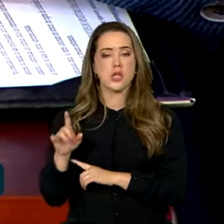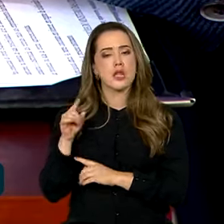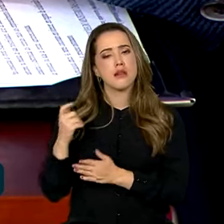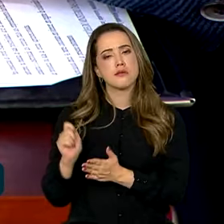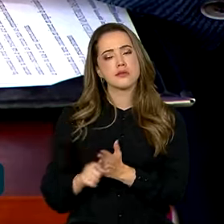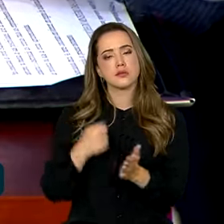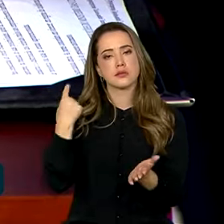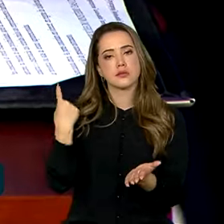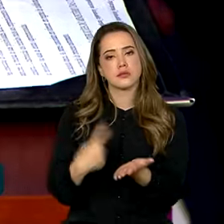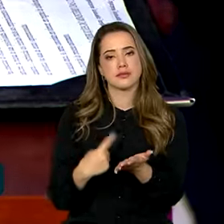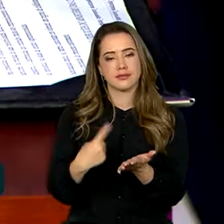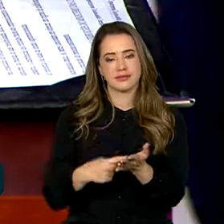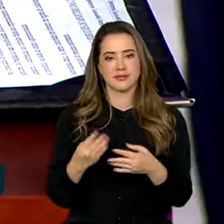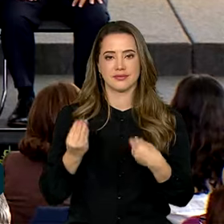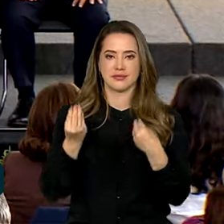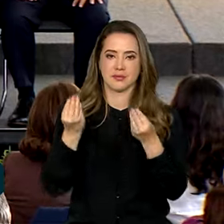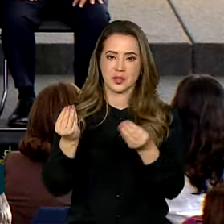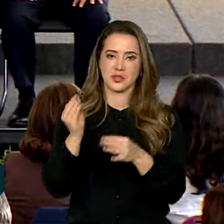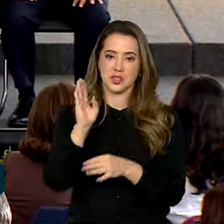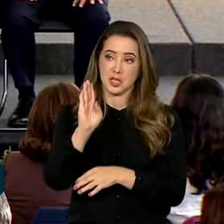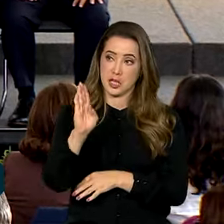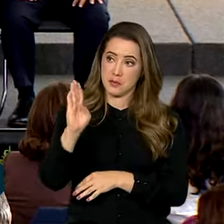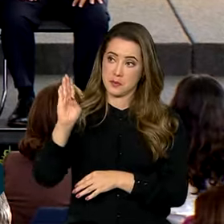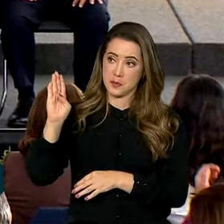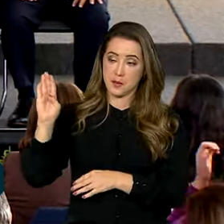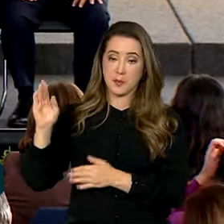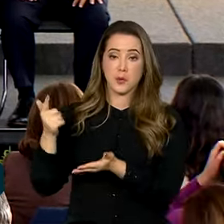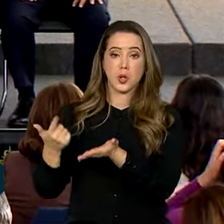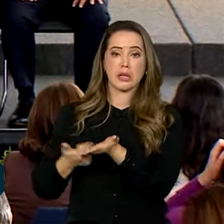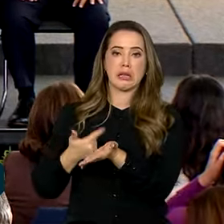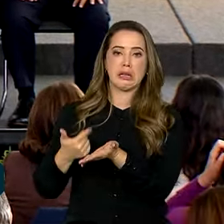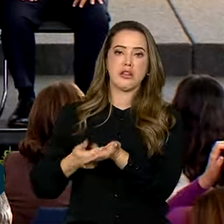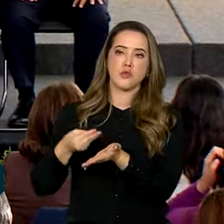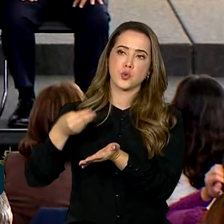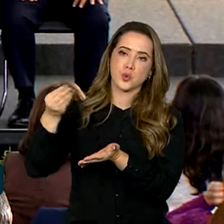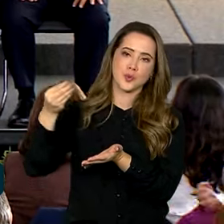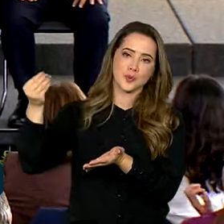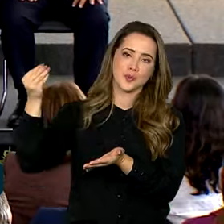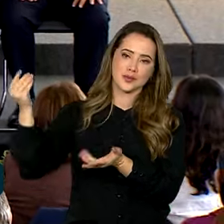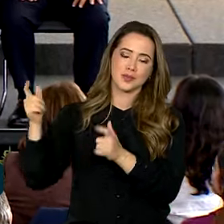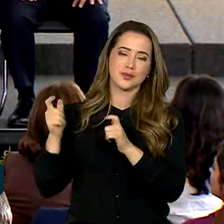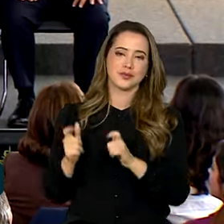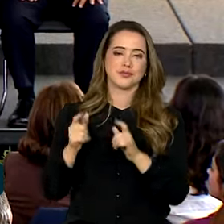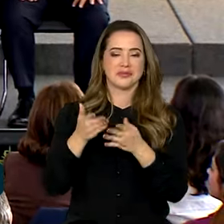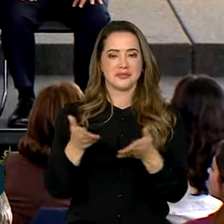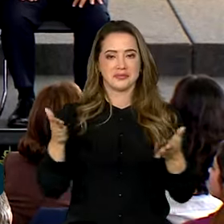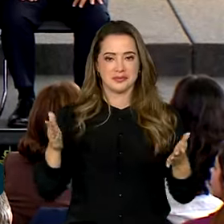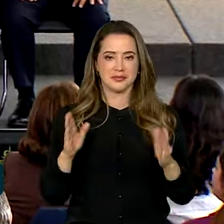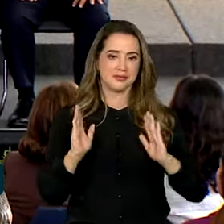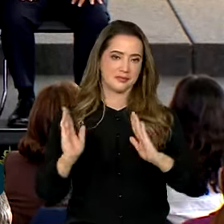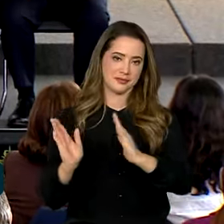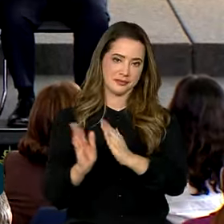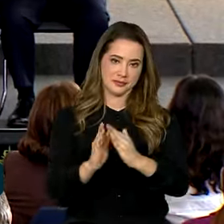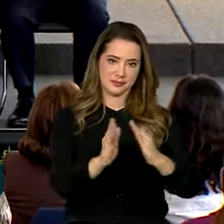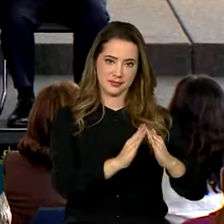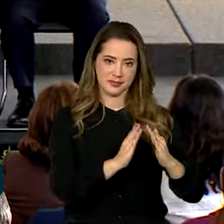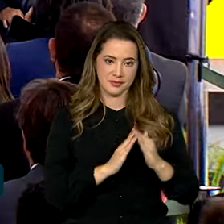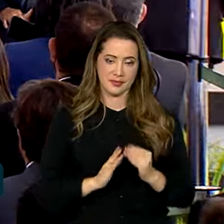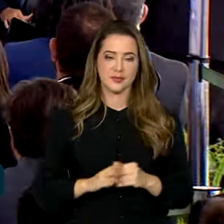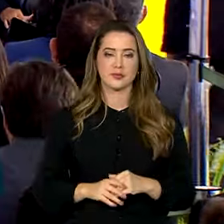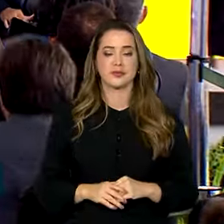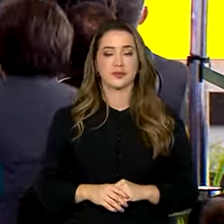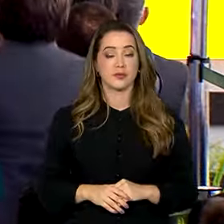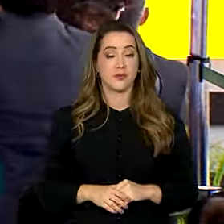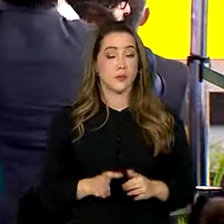intenções para abastecer com livros, bibliotecas e salas de leituras nos empreendimentos do programa habitacional.